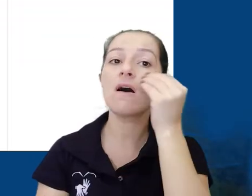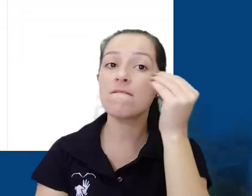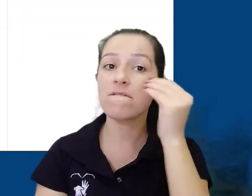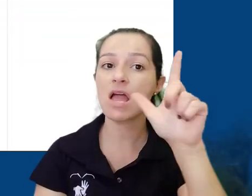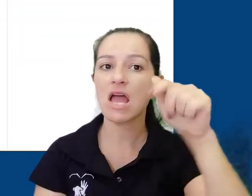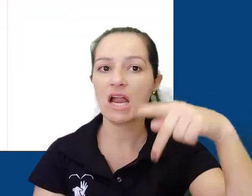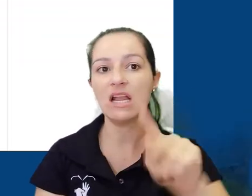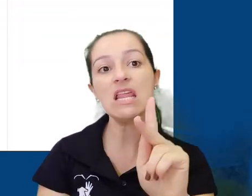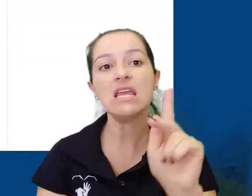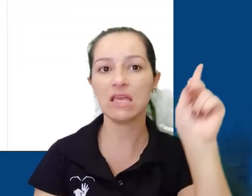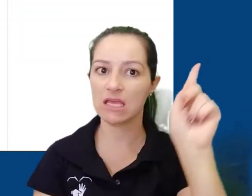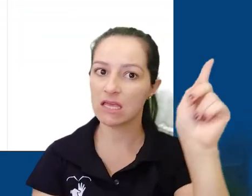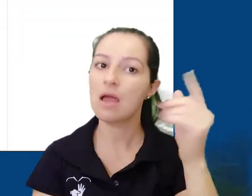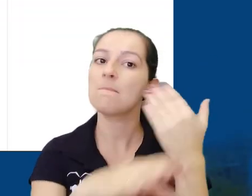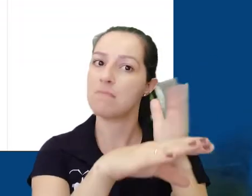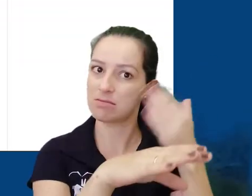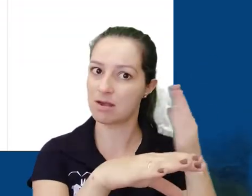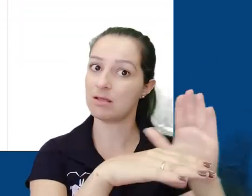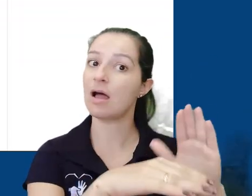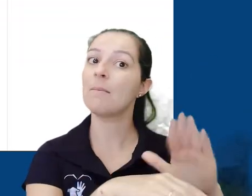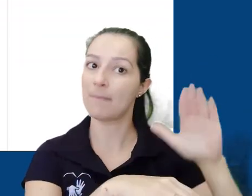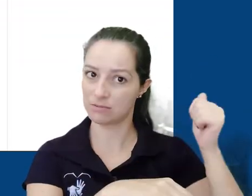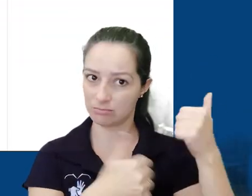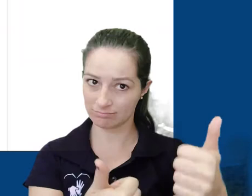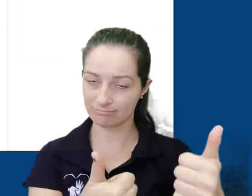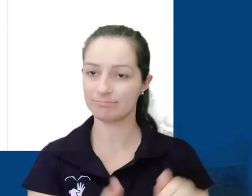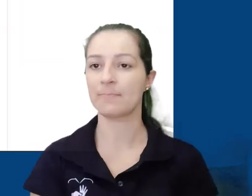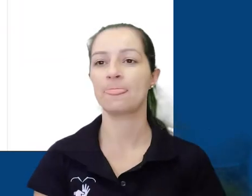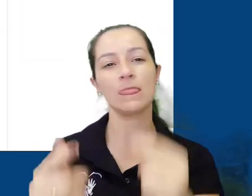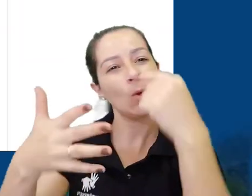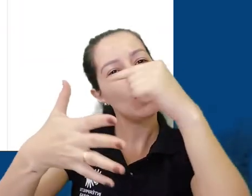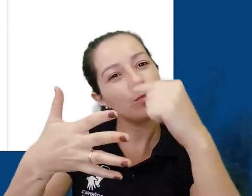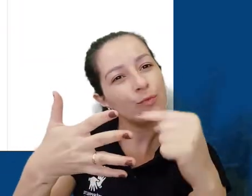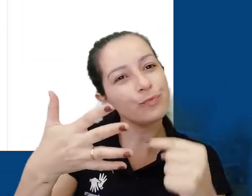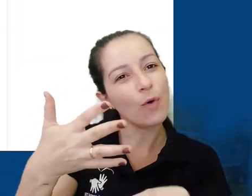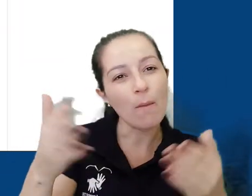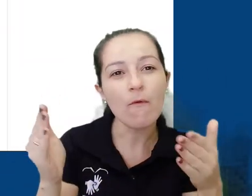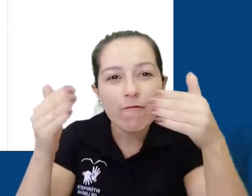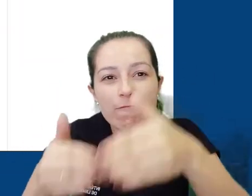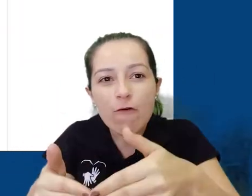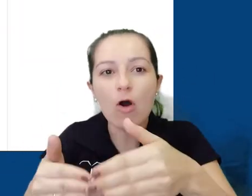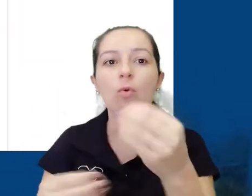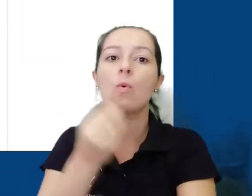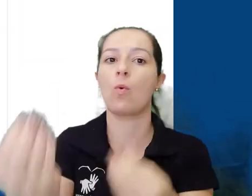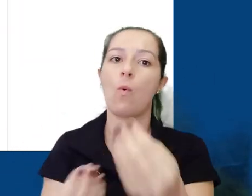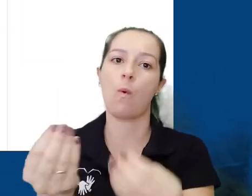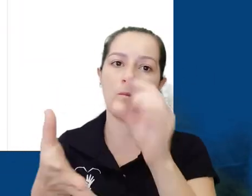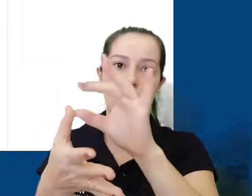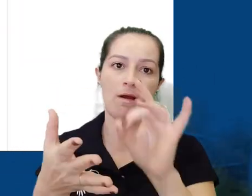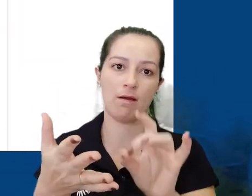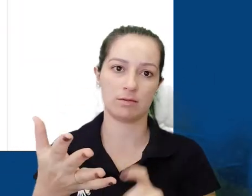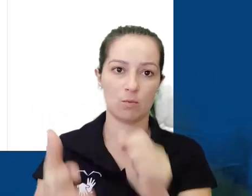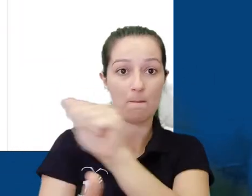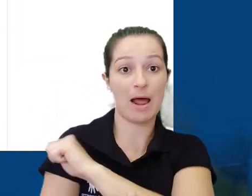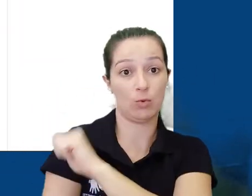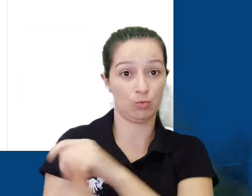Google, deixarei na descrição links de vídeos apenas sobre isso. Neste vídeo quero focar nos possíveis usos delas para os nossos